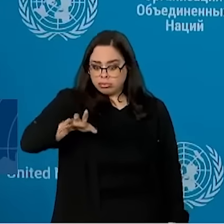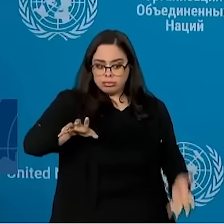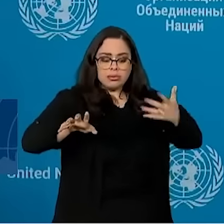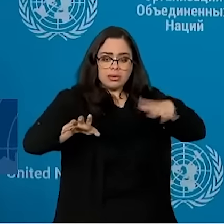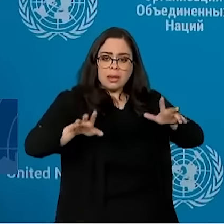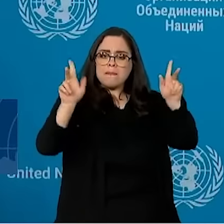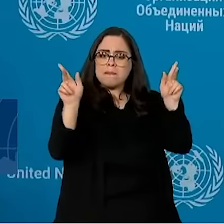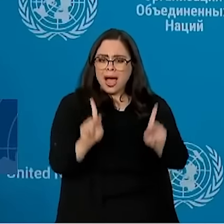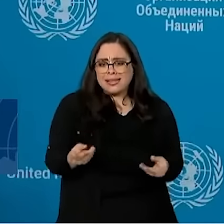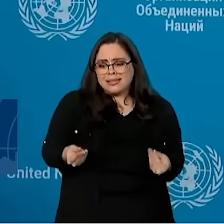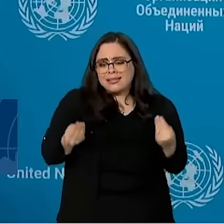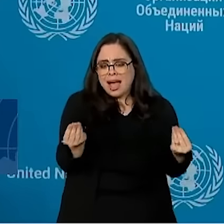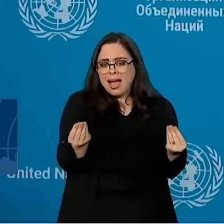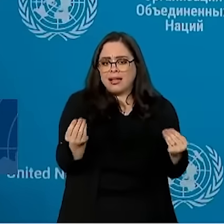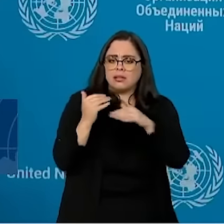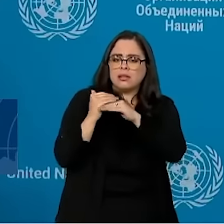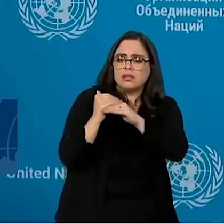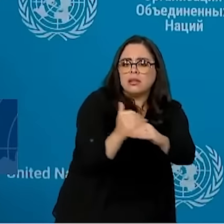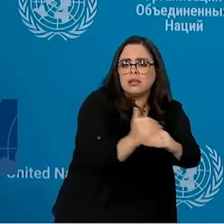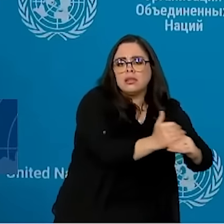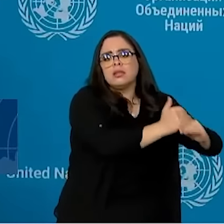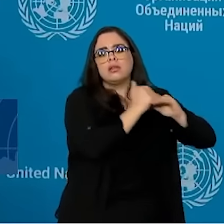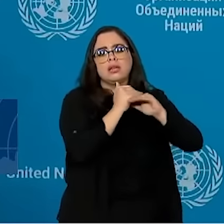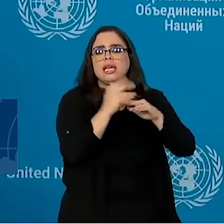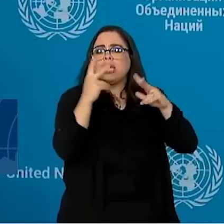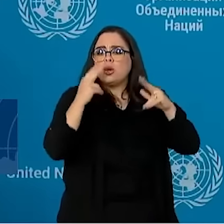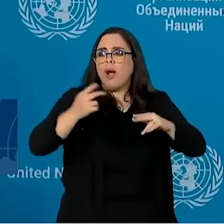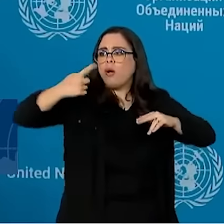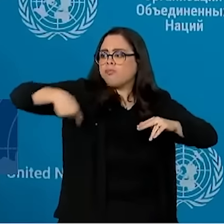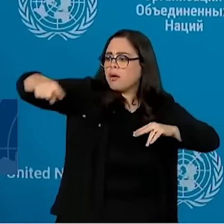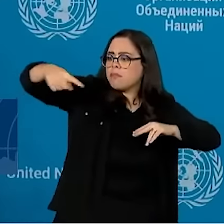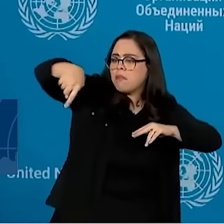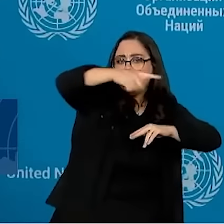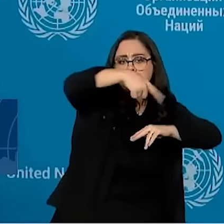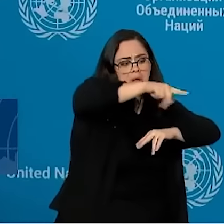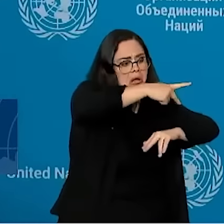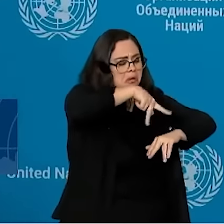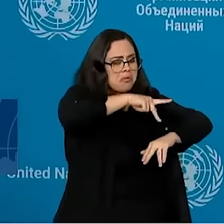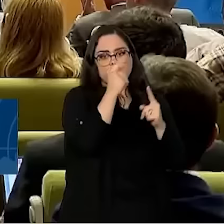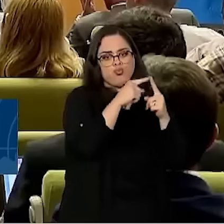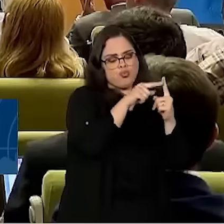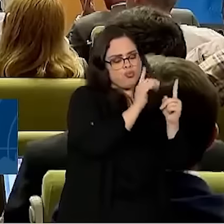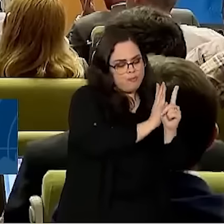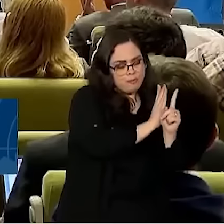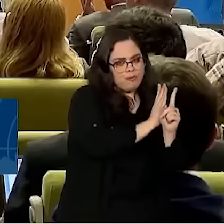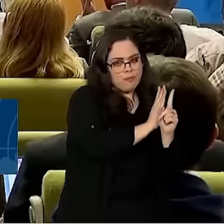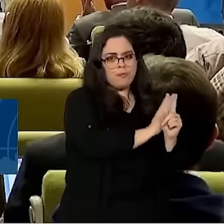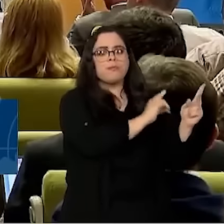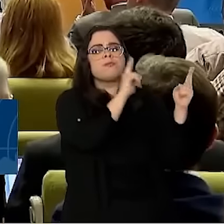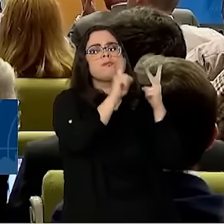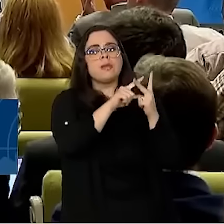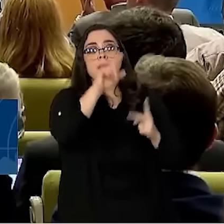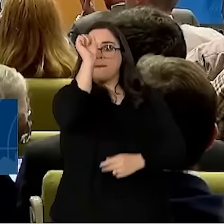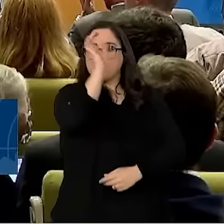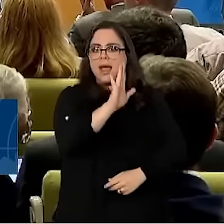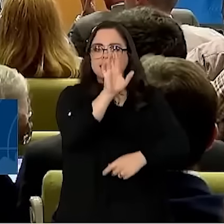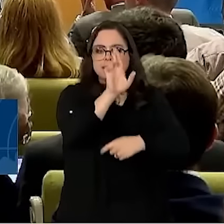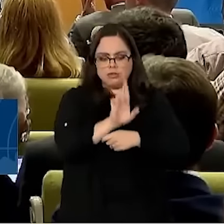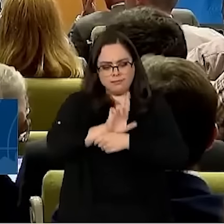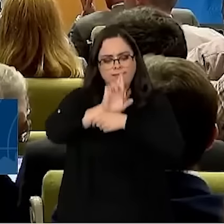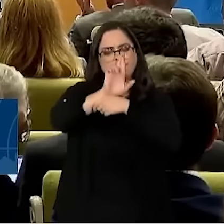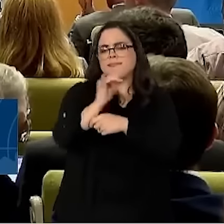vivem em paz, de forma harmônica, como vivem outras centenas de países no mundo. O Brasil tem uma representatividade